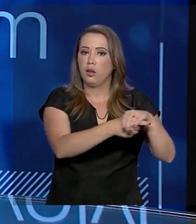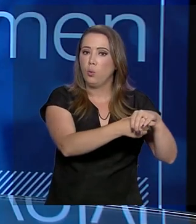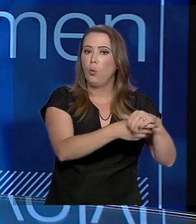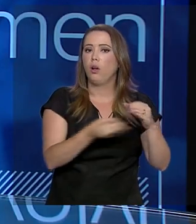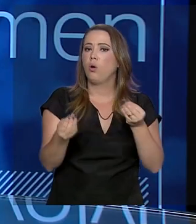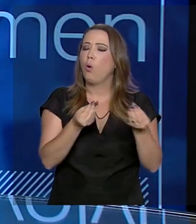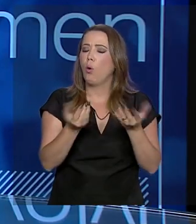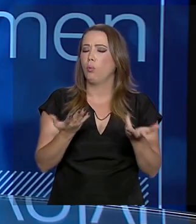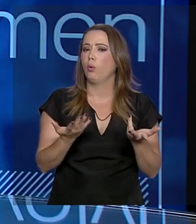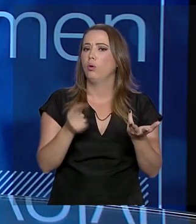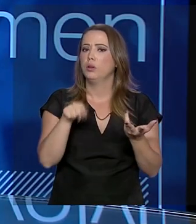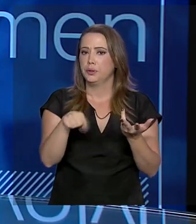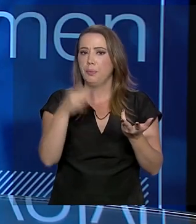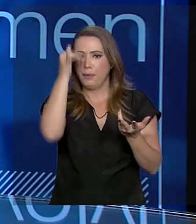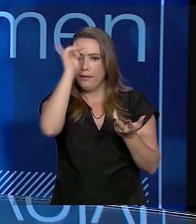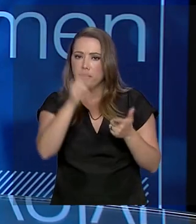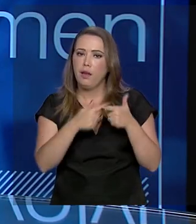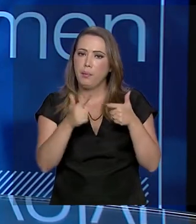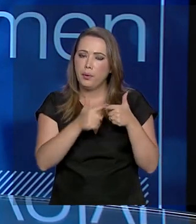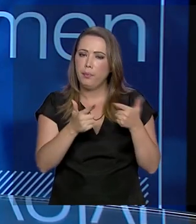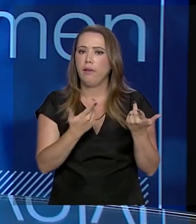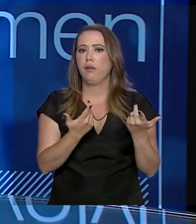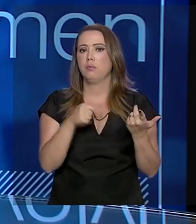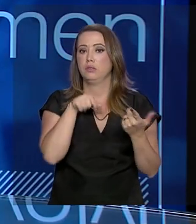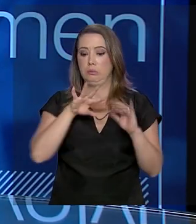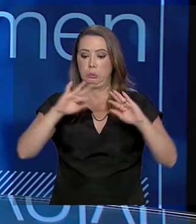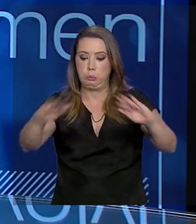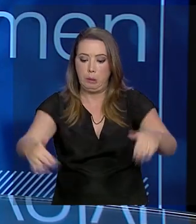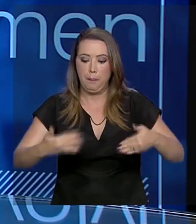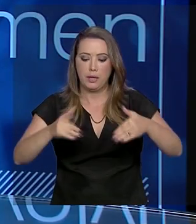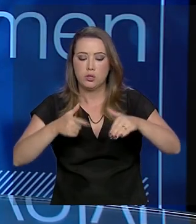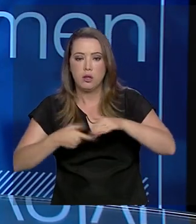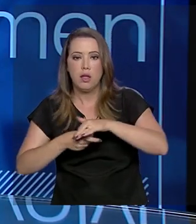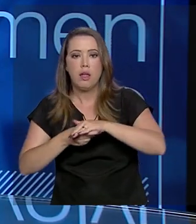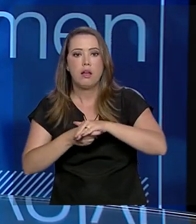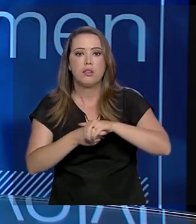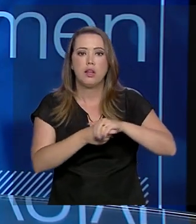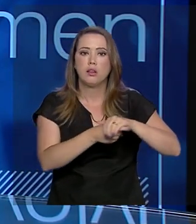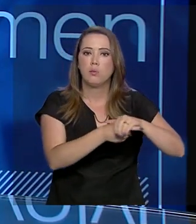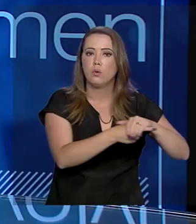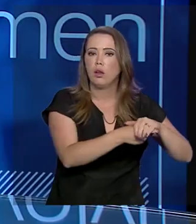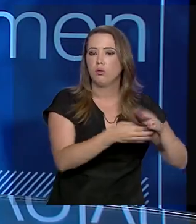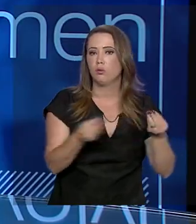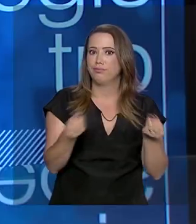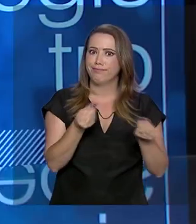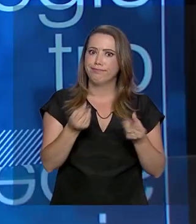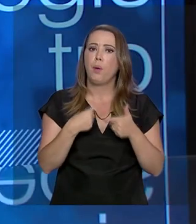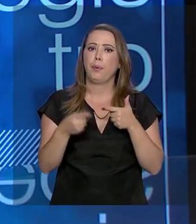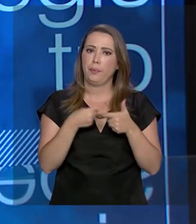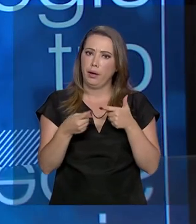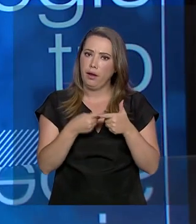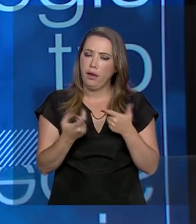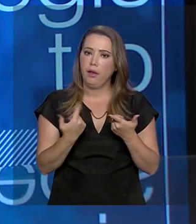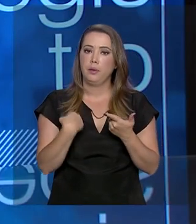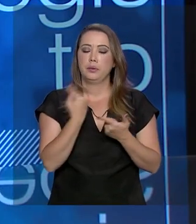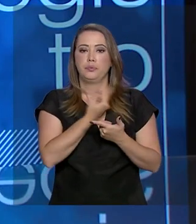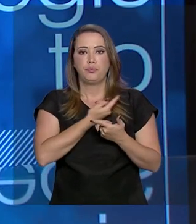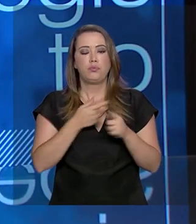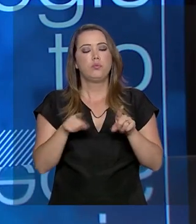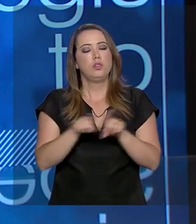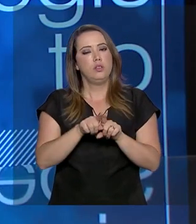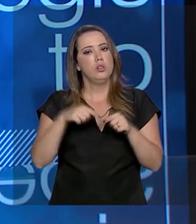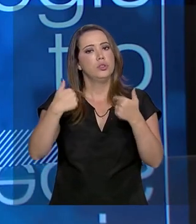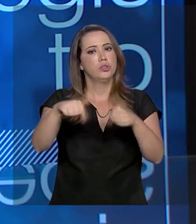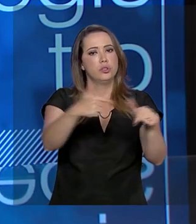o nosso trabalho de casa, de cuidar aqui dentro, com normativas e legislações mais modernas, alinhados às